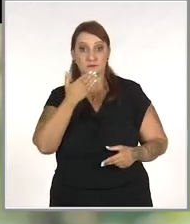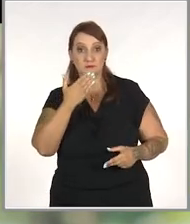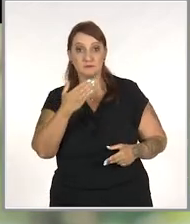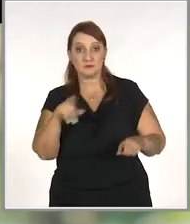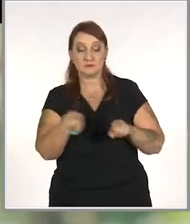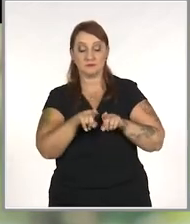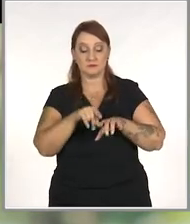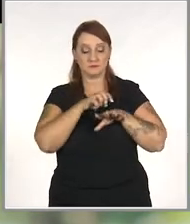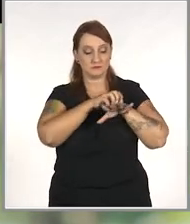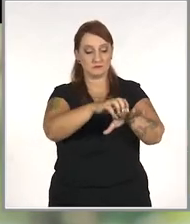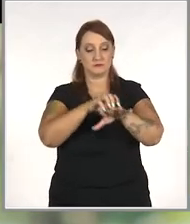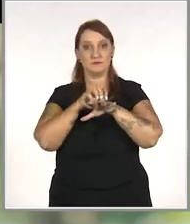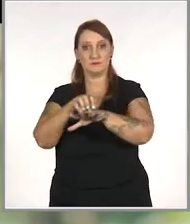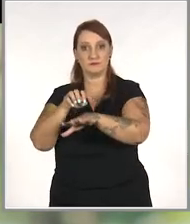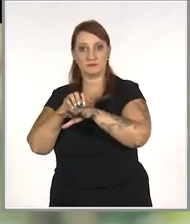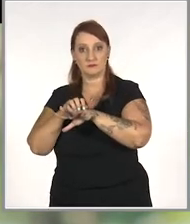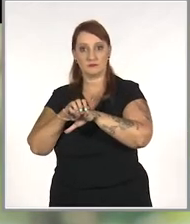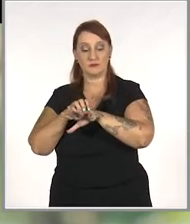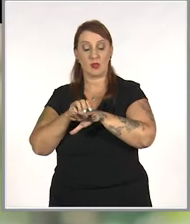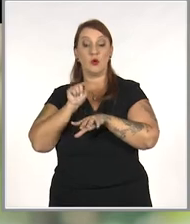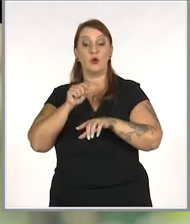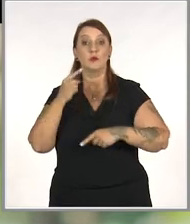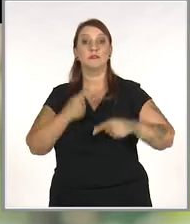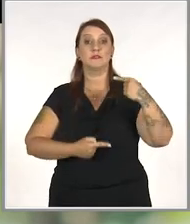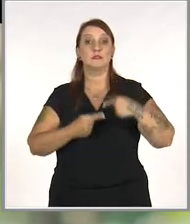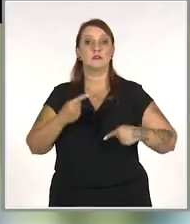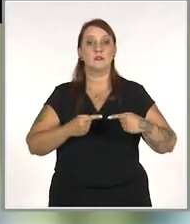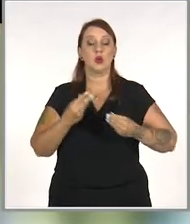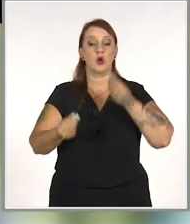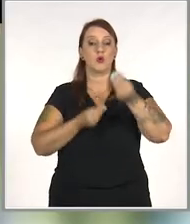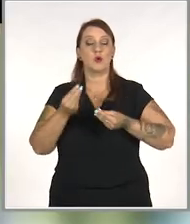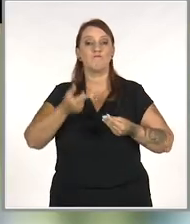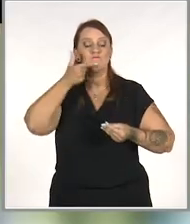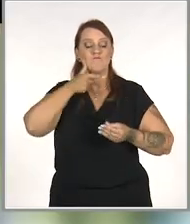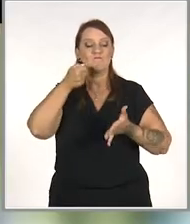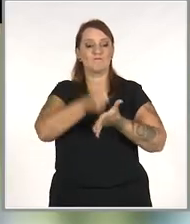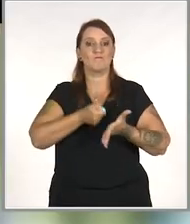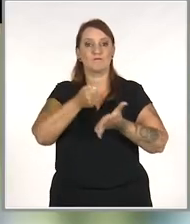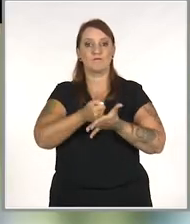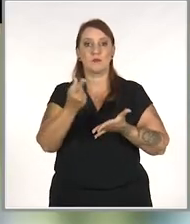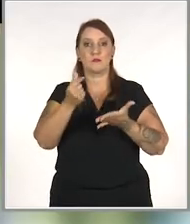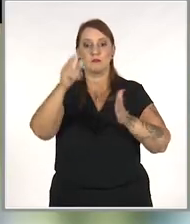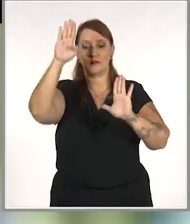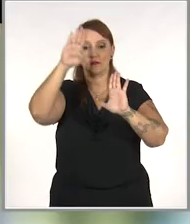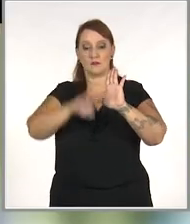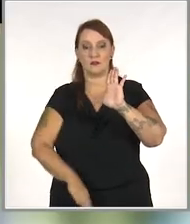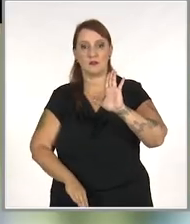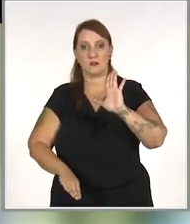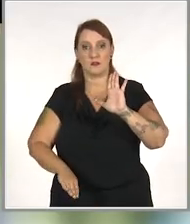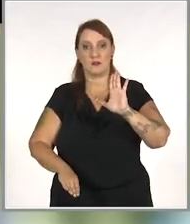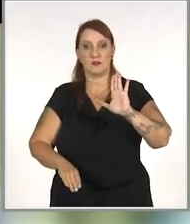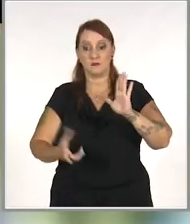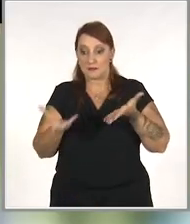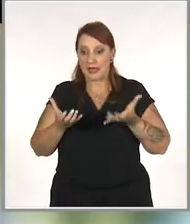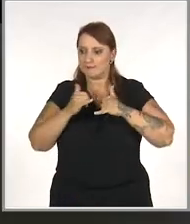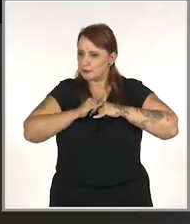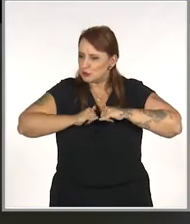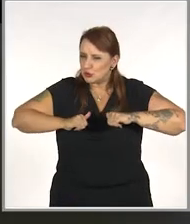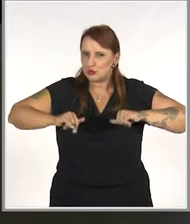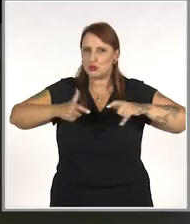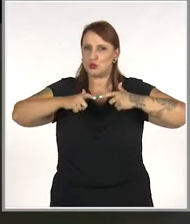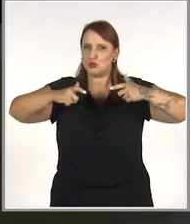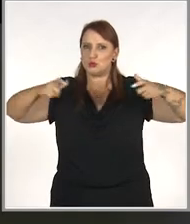pedidos e de distribuição. O grande desafio é como enfrentar a inflação galopante com a expansão desejada.